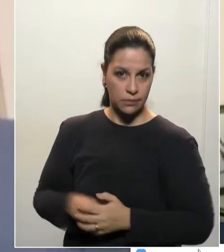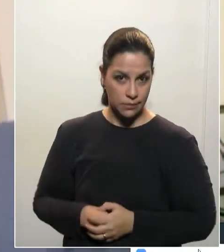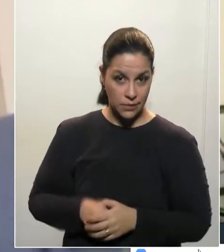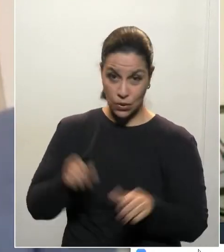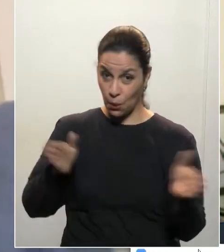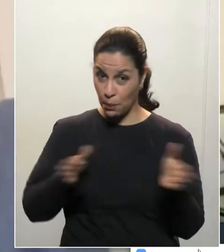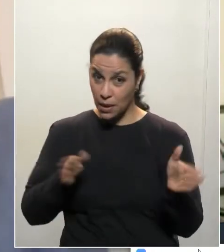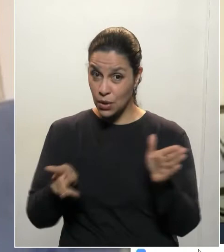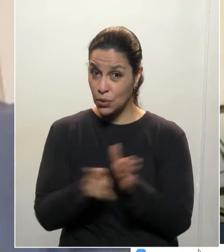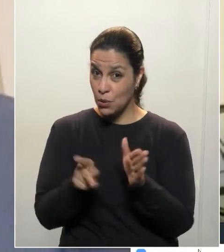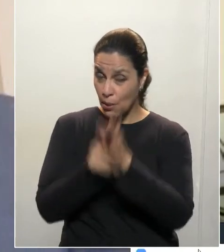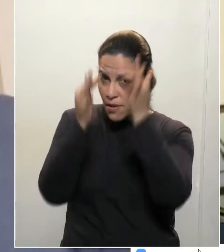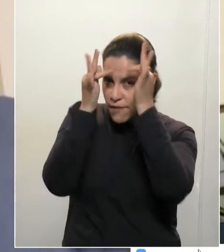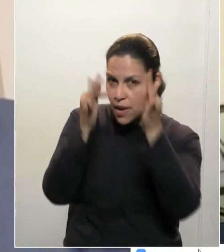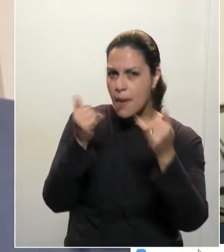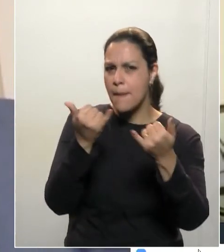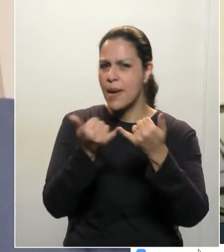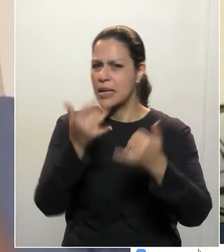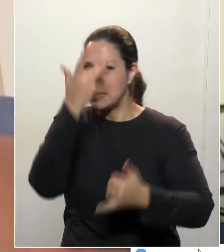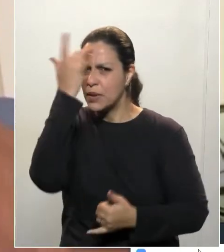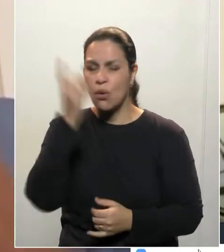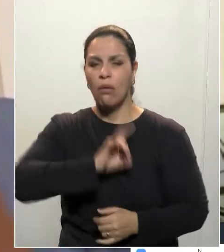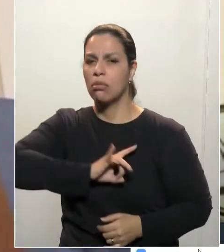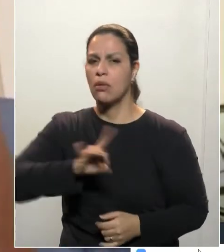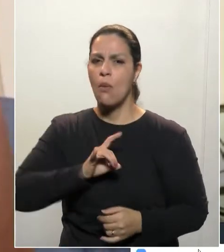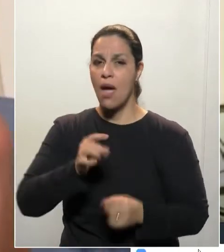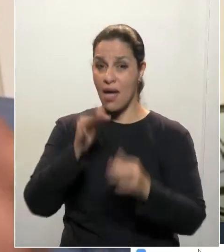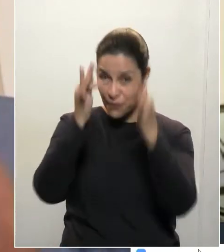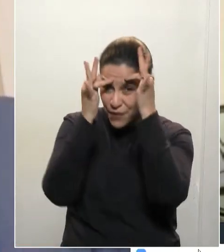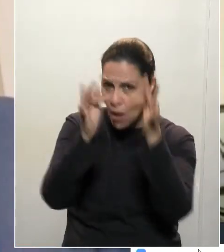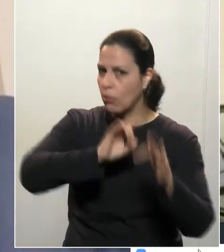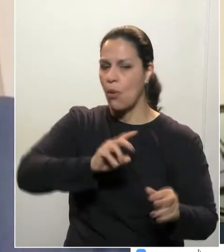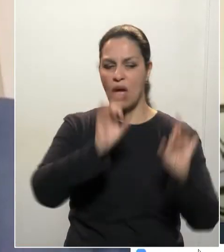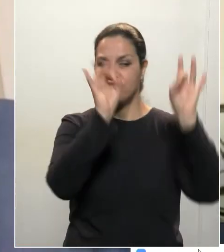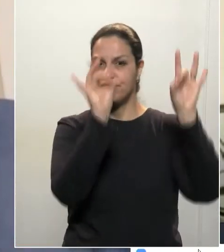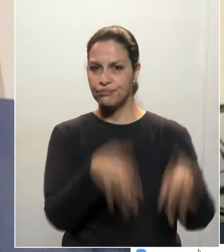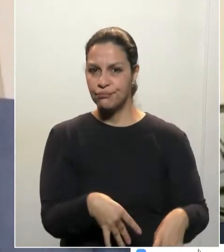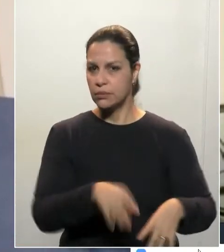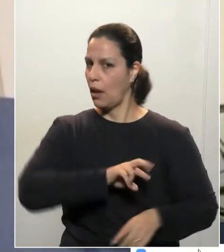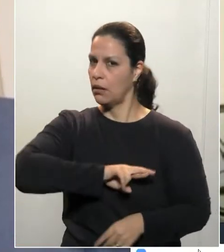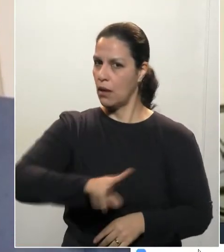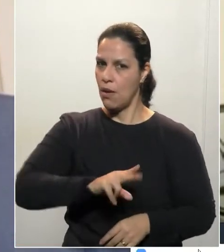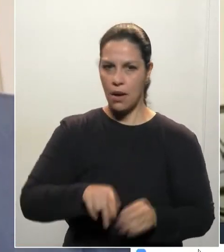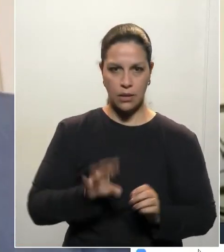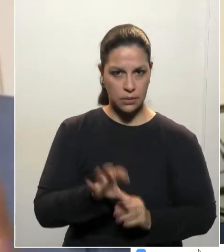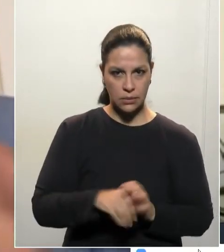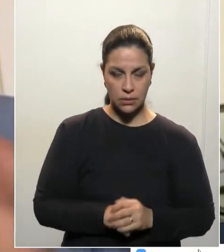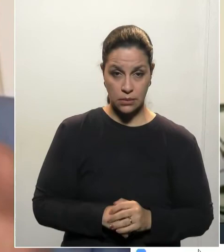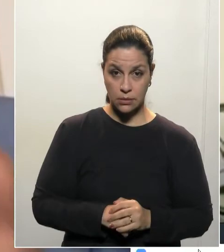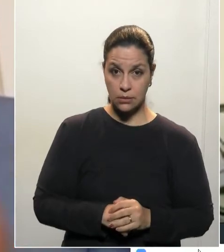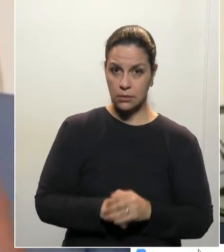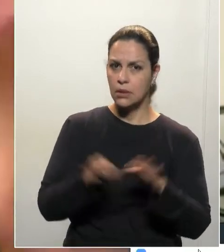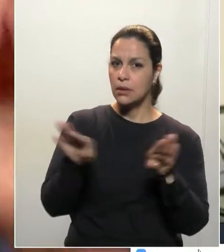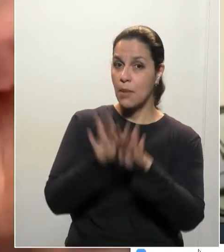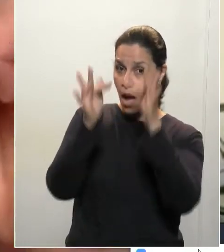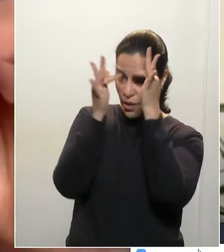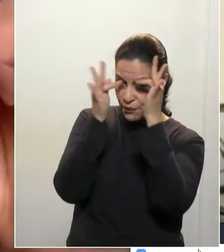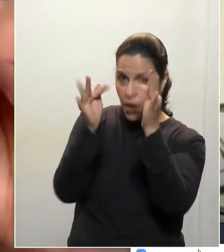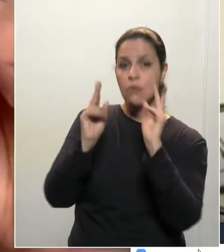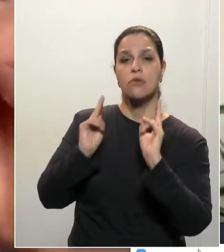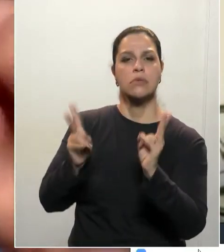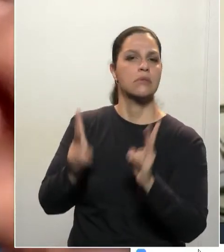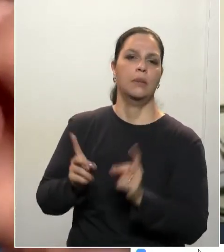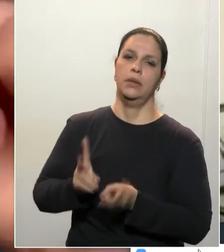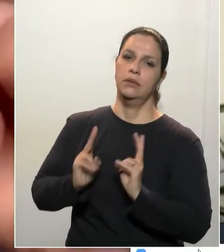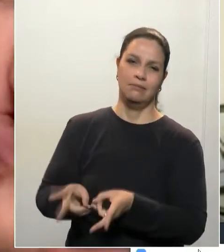O leal não pode ser considerado o resto. O leal é aquele que não vai deixar de ser